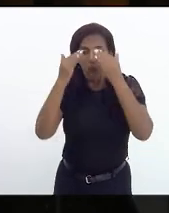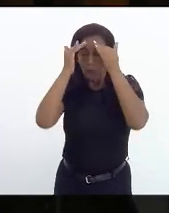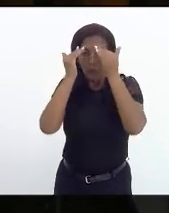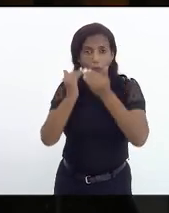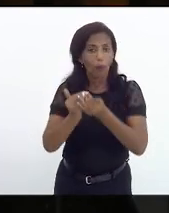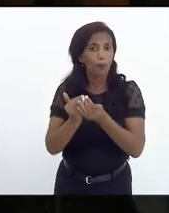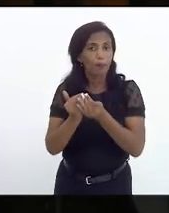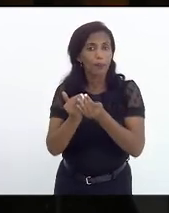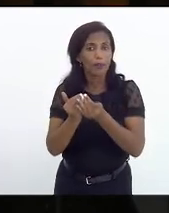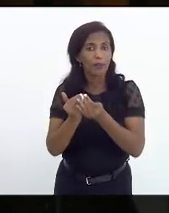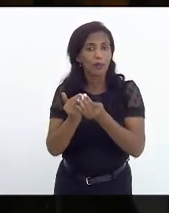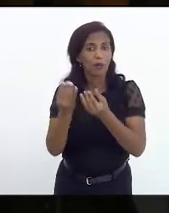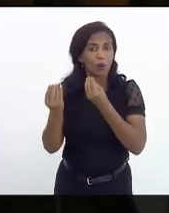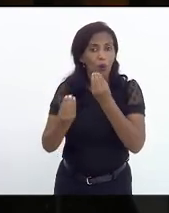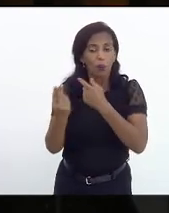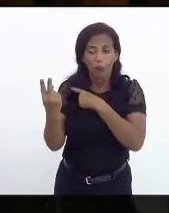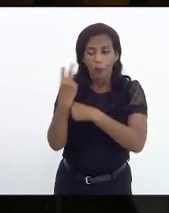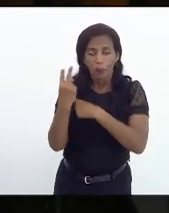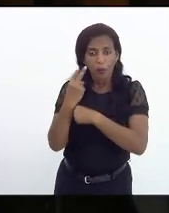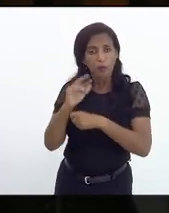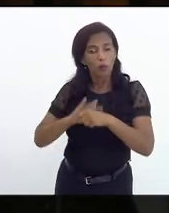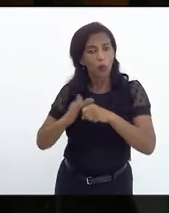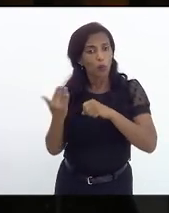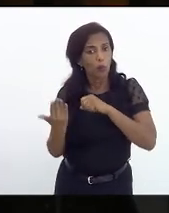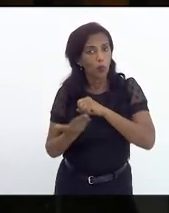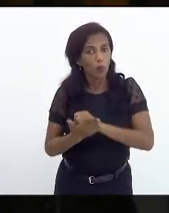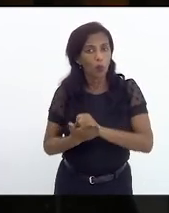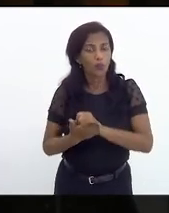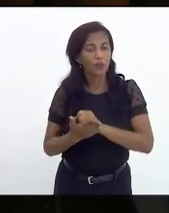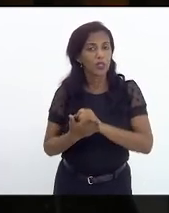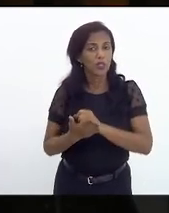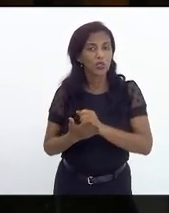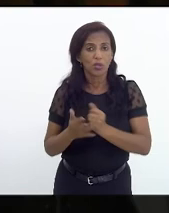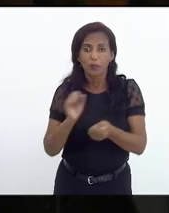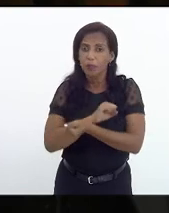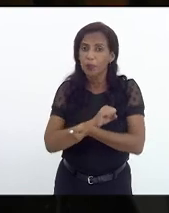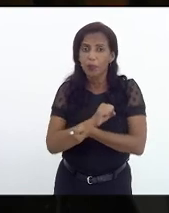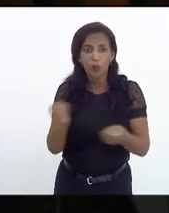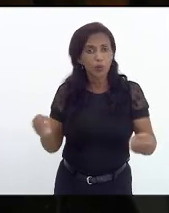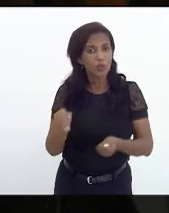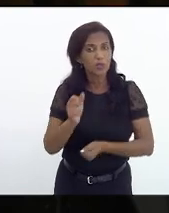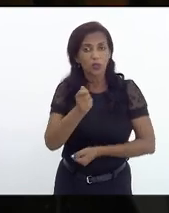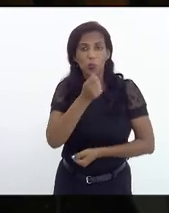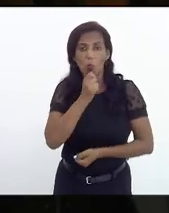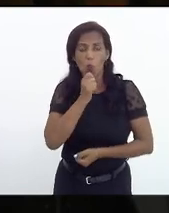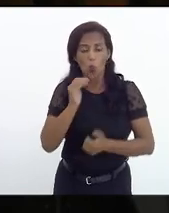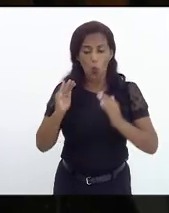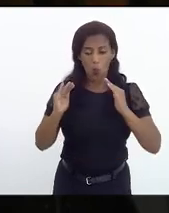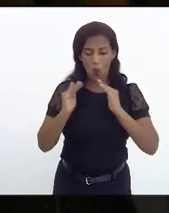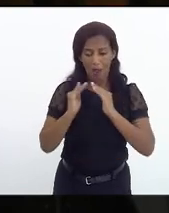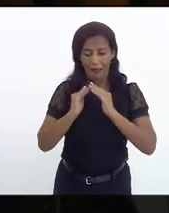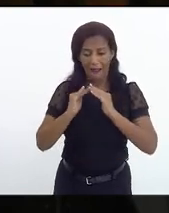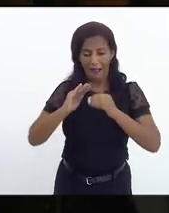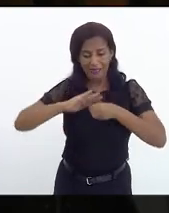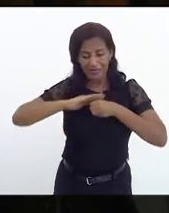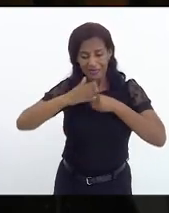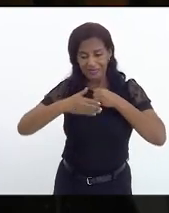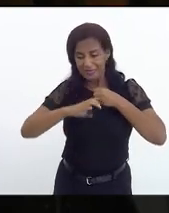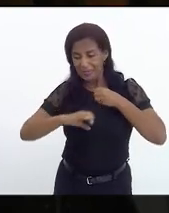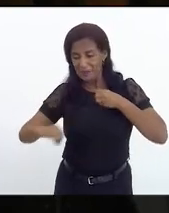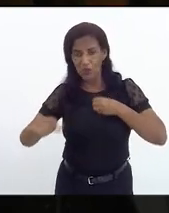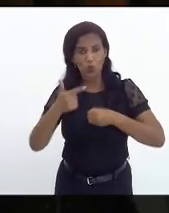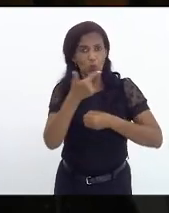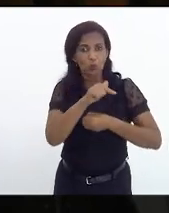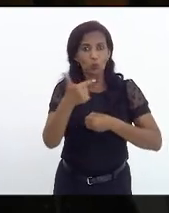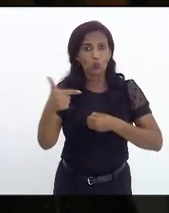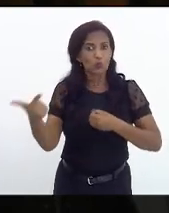sanitárias de prevenção à covid por absoluta falta de saneamento nessas localidades em que